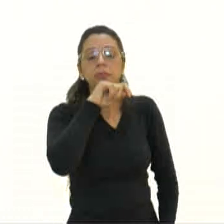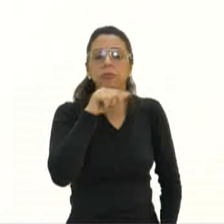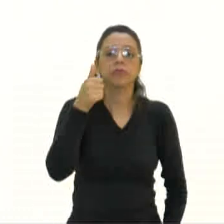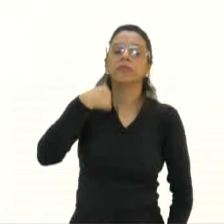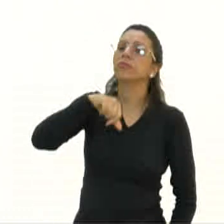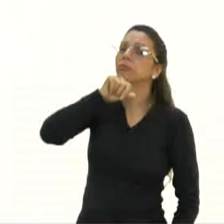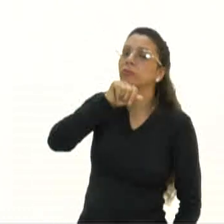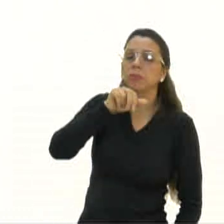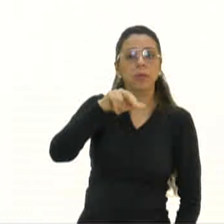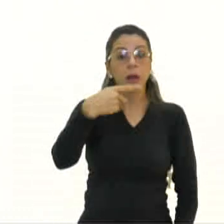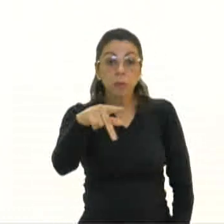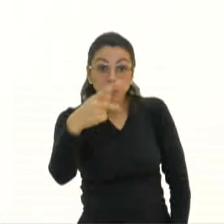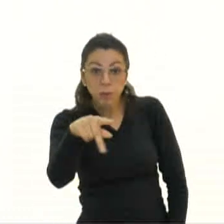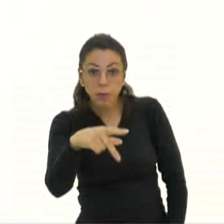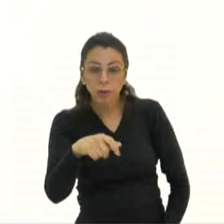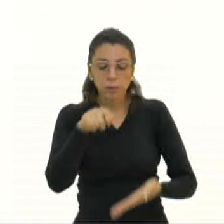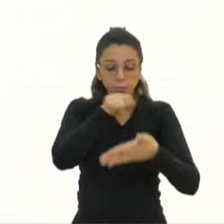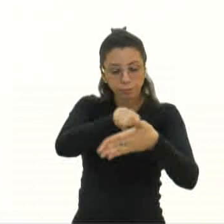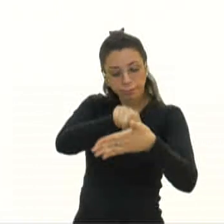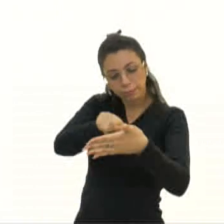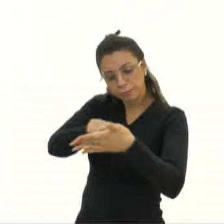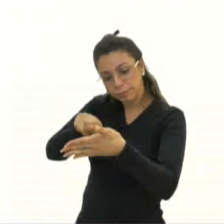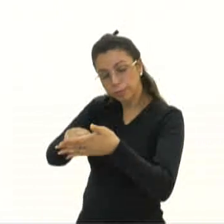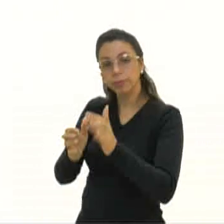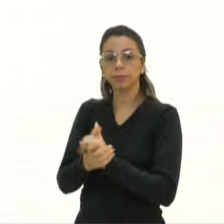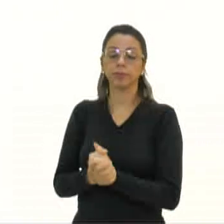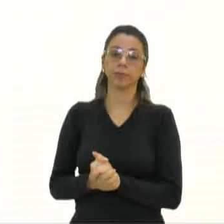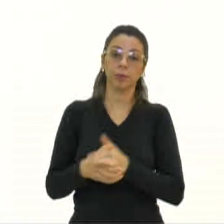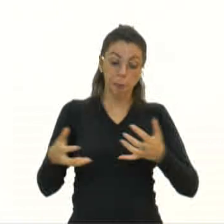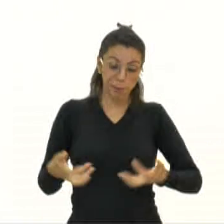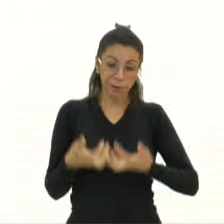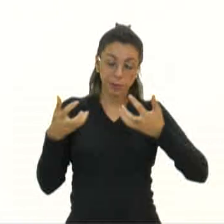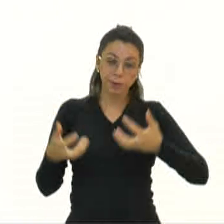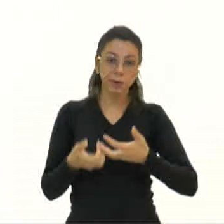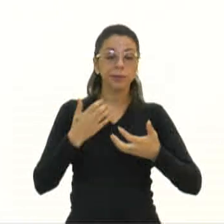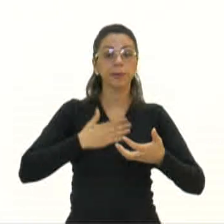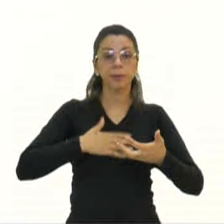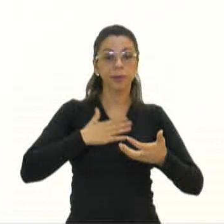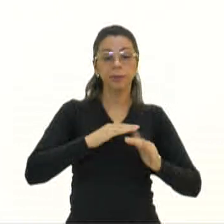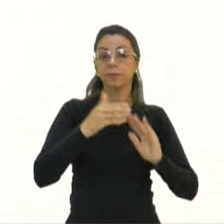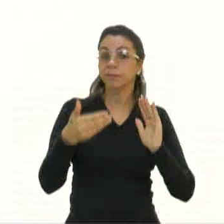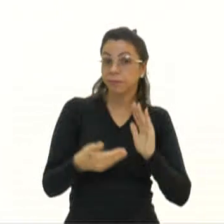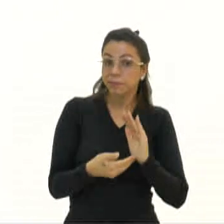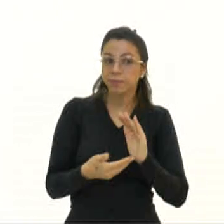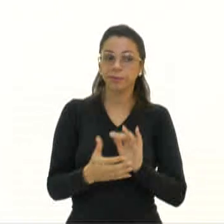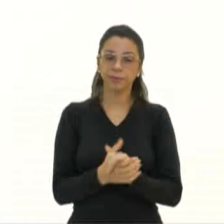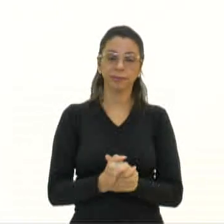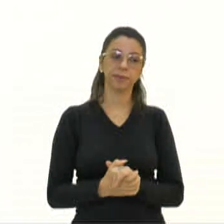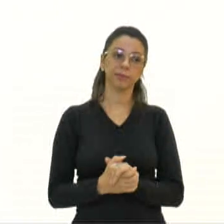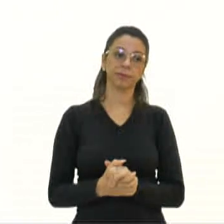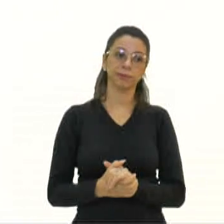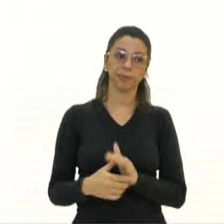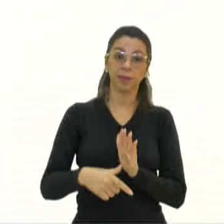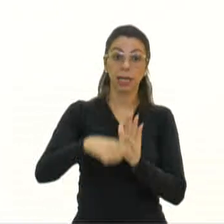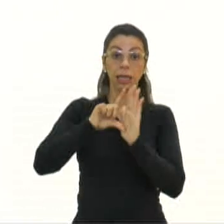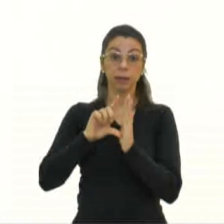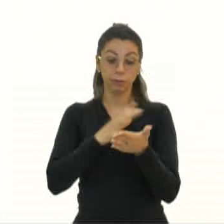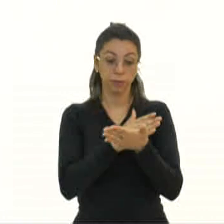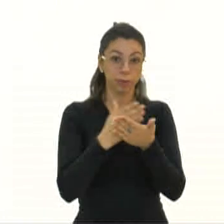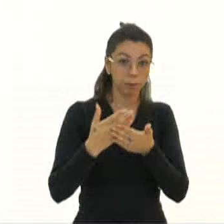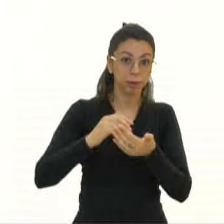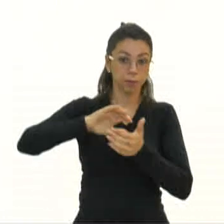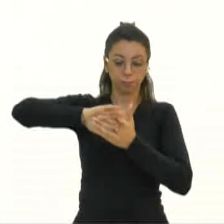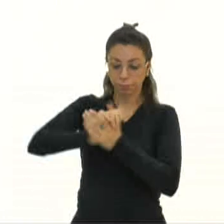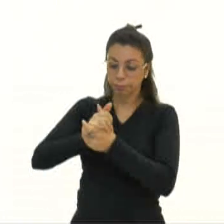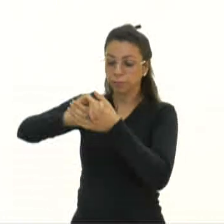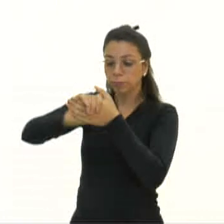sua mãe. A sua. E aí você faz uma salada com o que vai agradar todo mundo. Antes de começar, lave